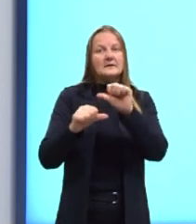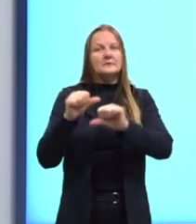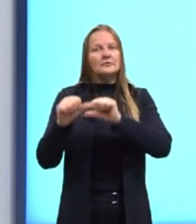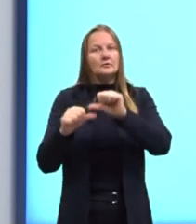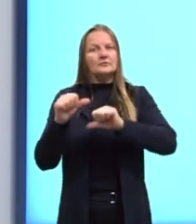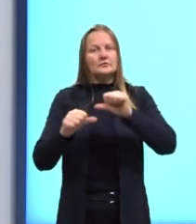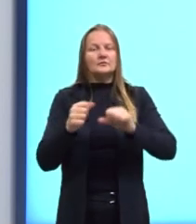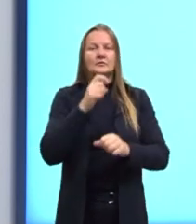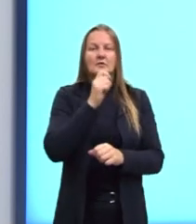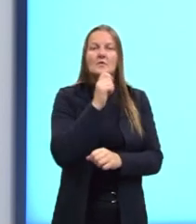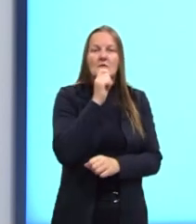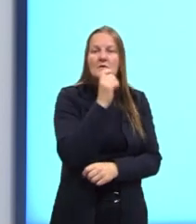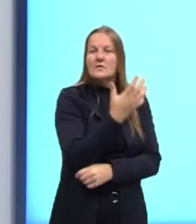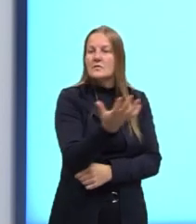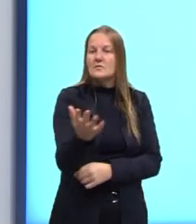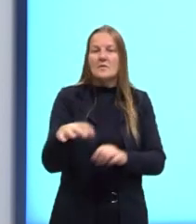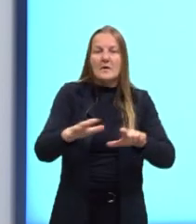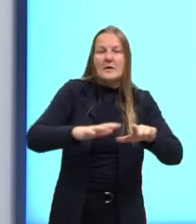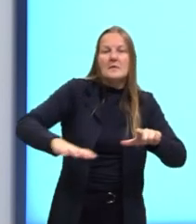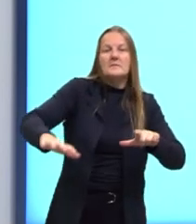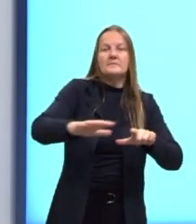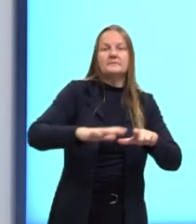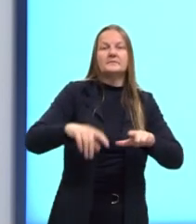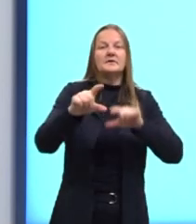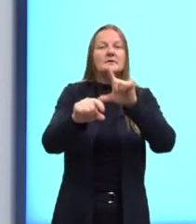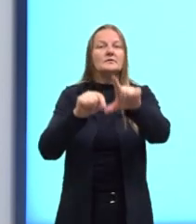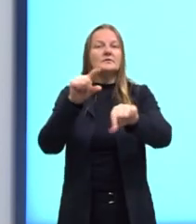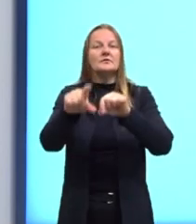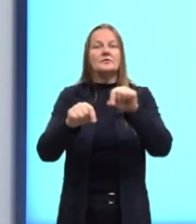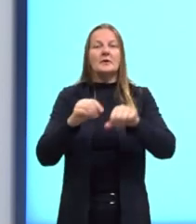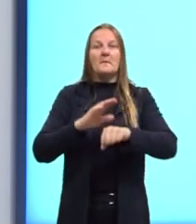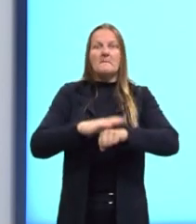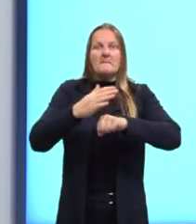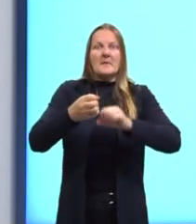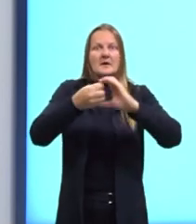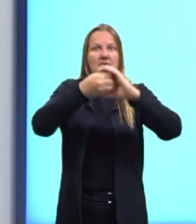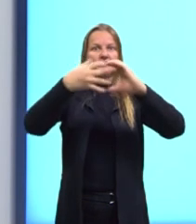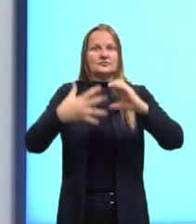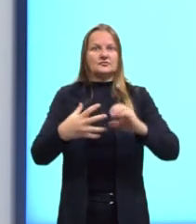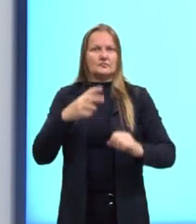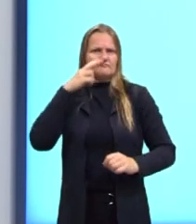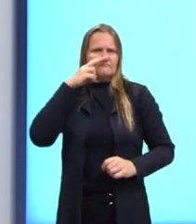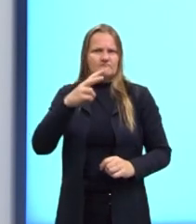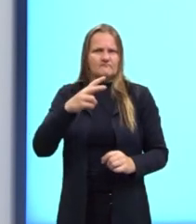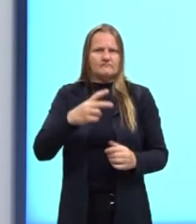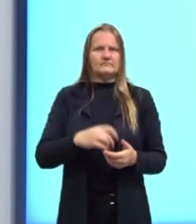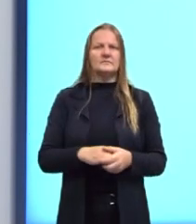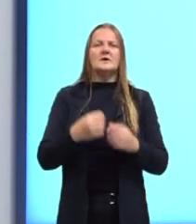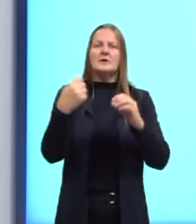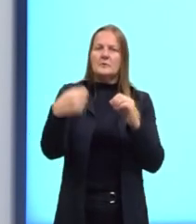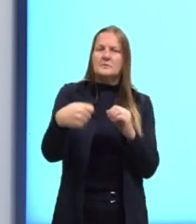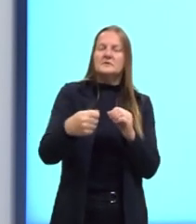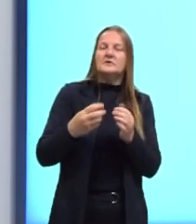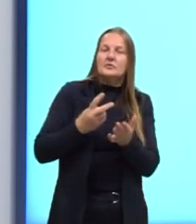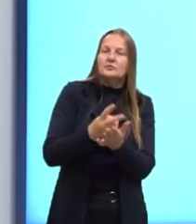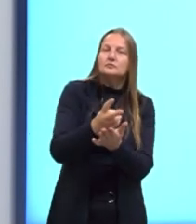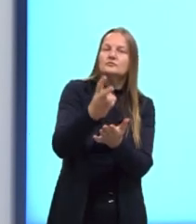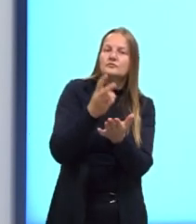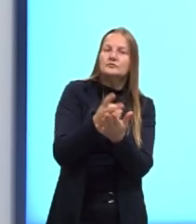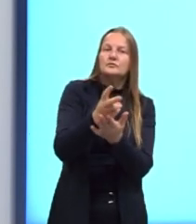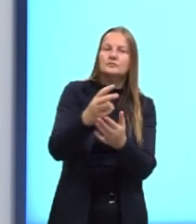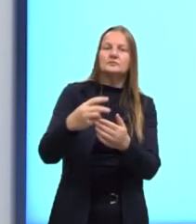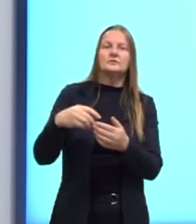Então, o ambiente vai selecionar as espécies que têm aquelas características necessárias para viver,